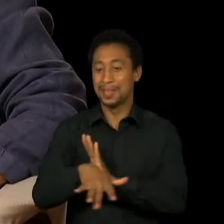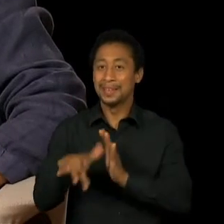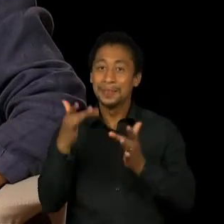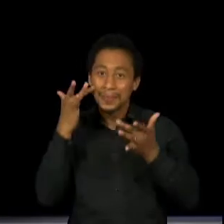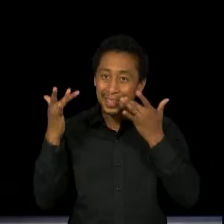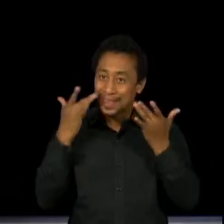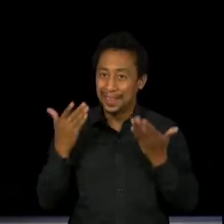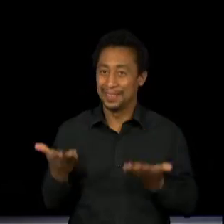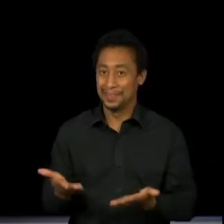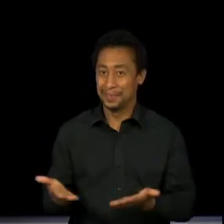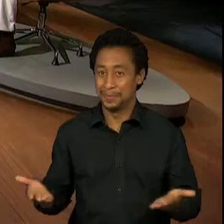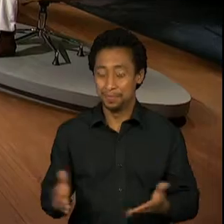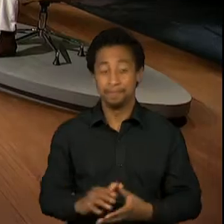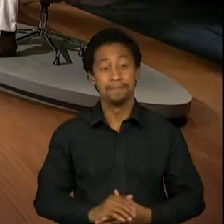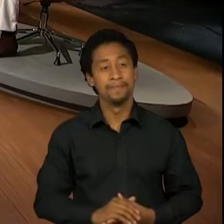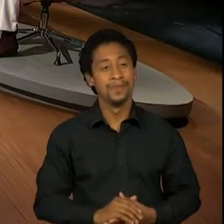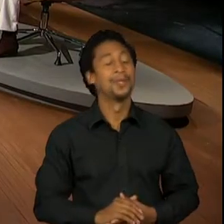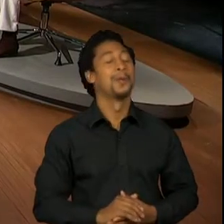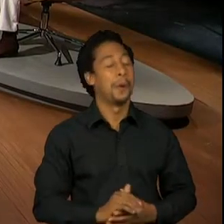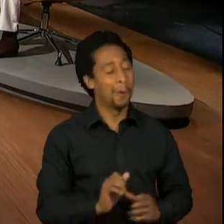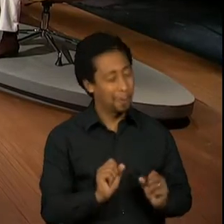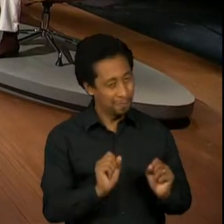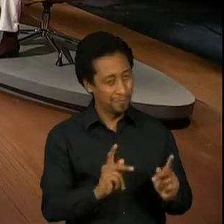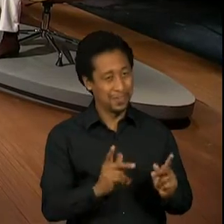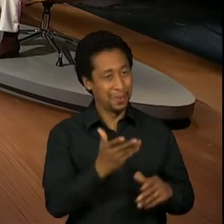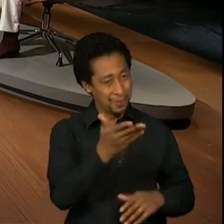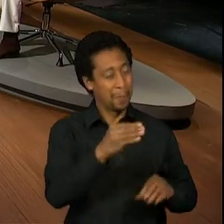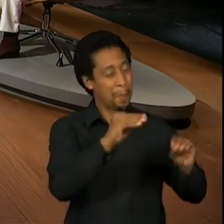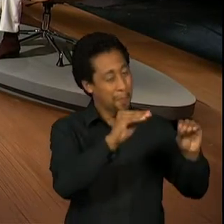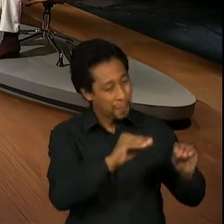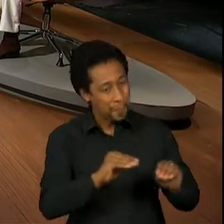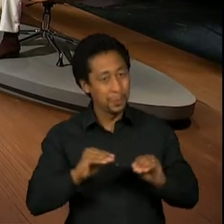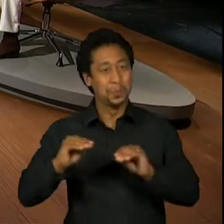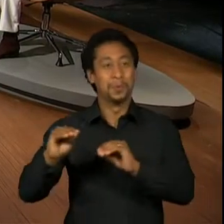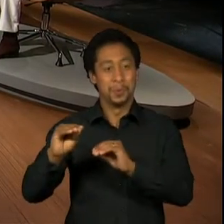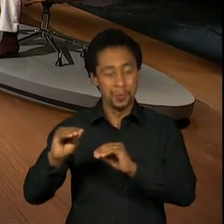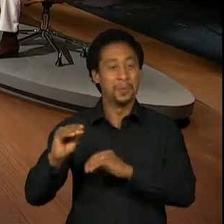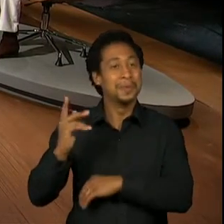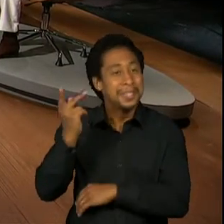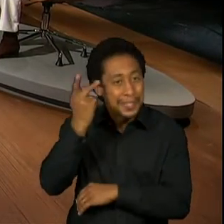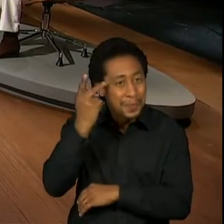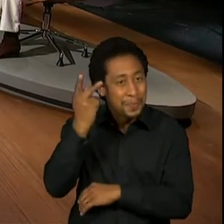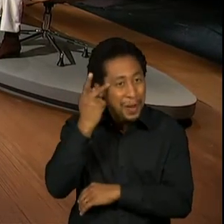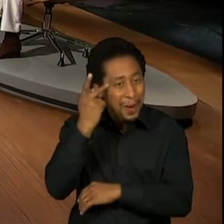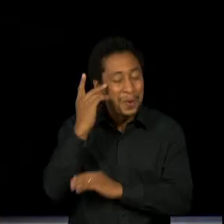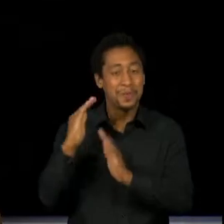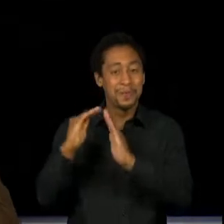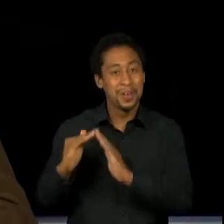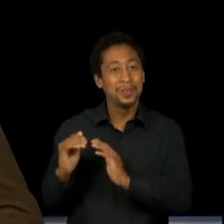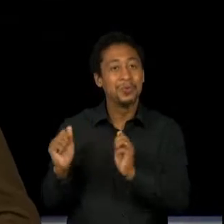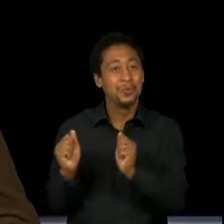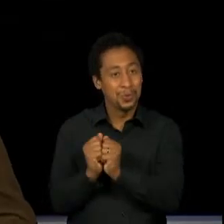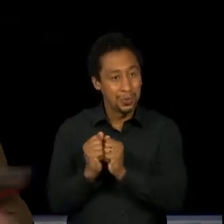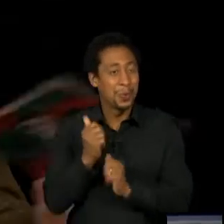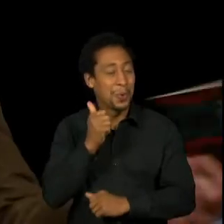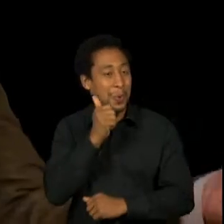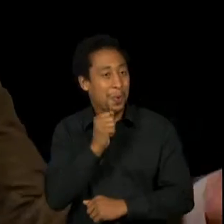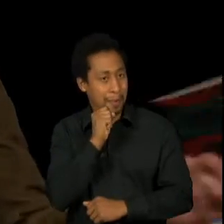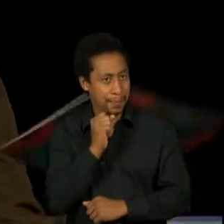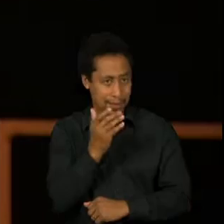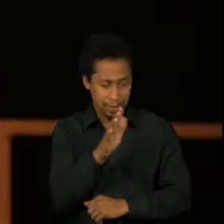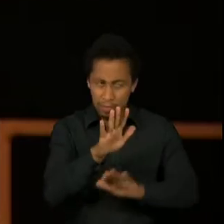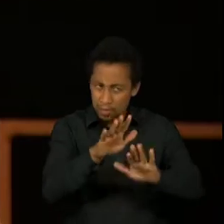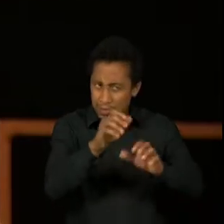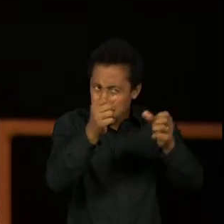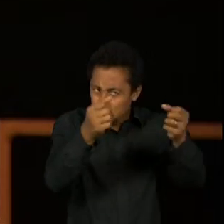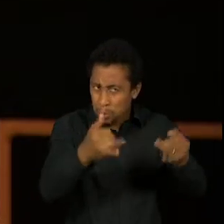Bom, aí você veio morar em São Paulo com a sua mãe, e você disse que era uma garota tímida. Aliás, a Cris